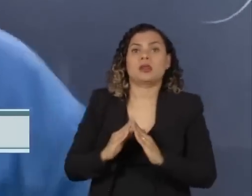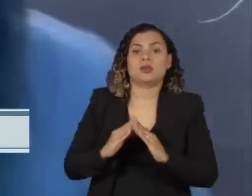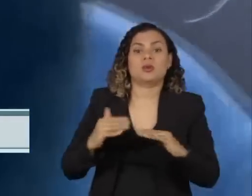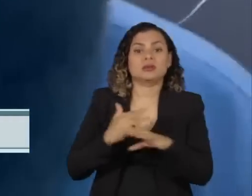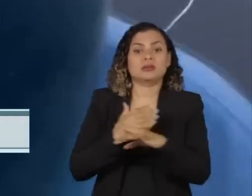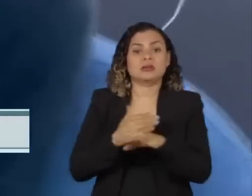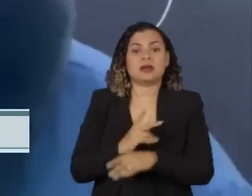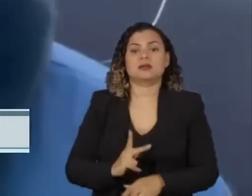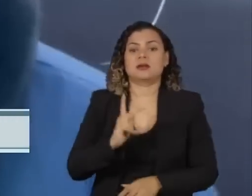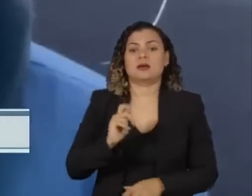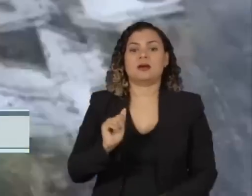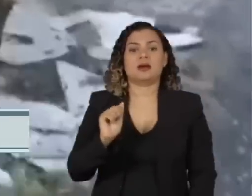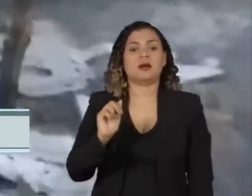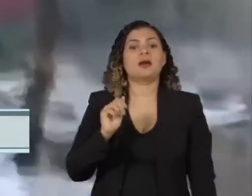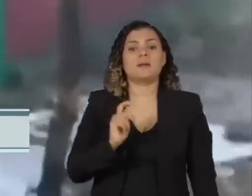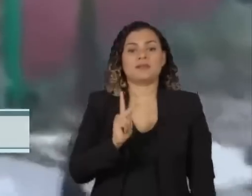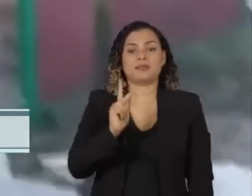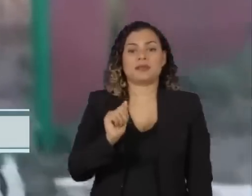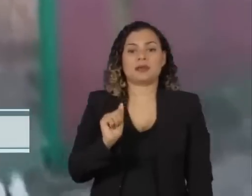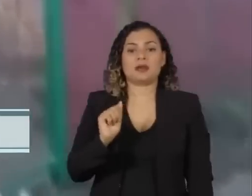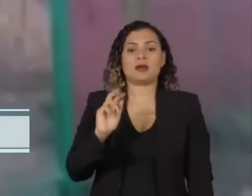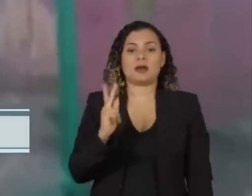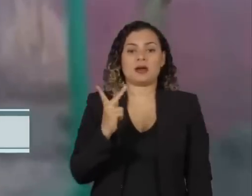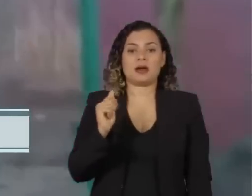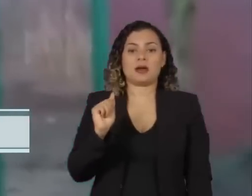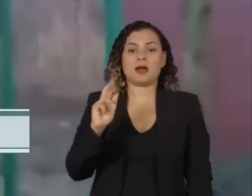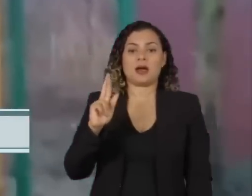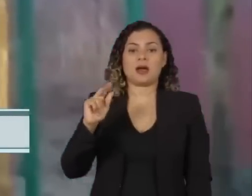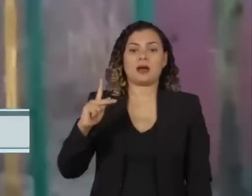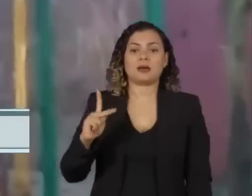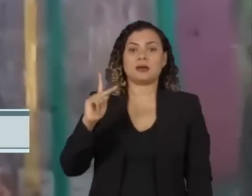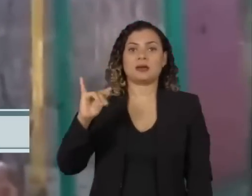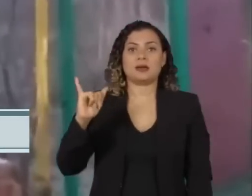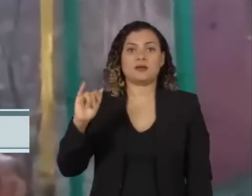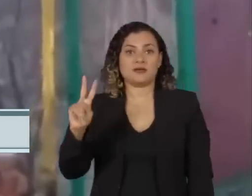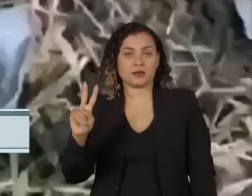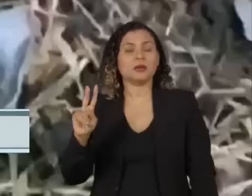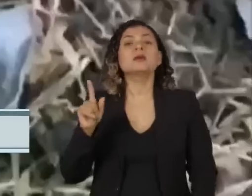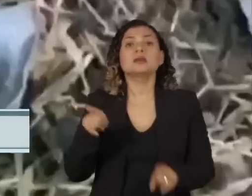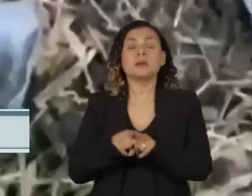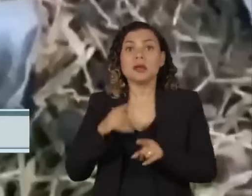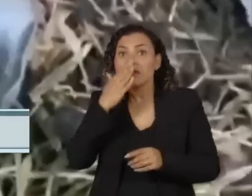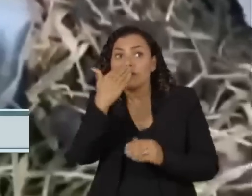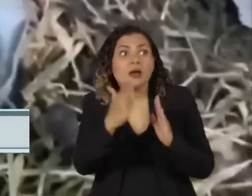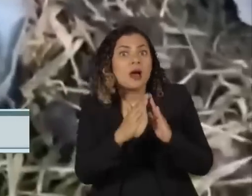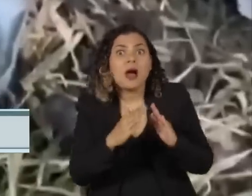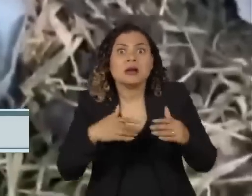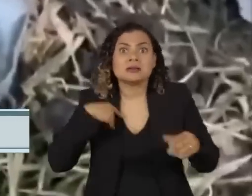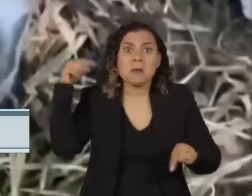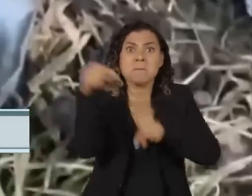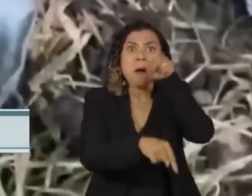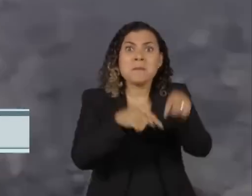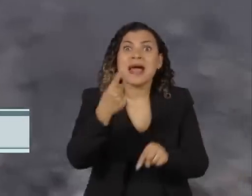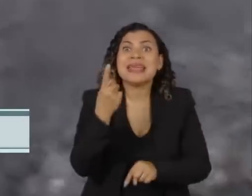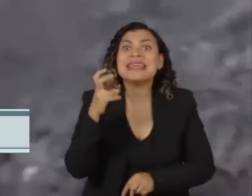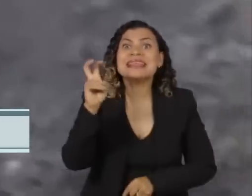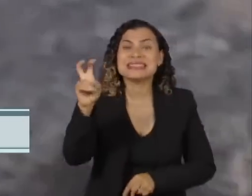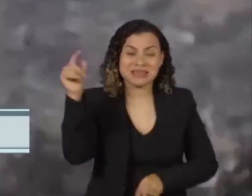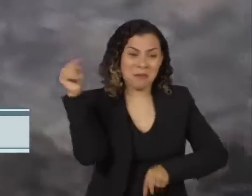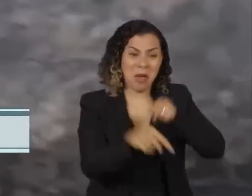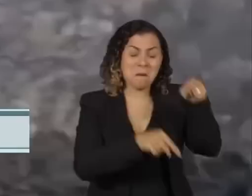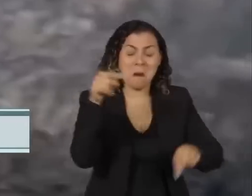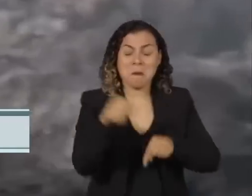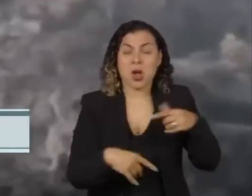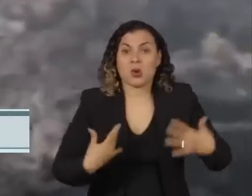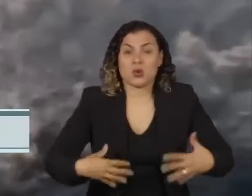cidade do país, viu da janela a explosão no quintal dele. Quinze mísseis caíram na região nas últimas